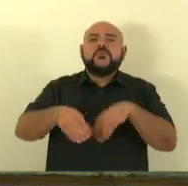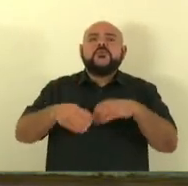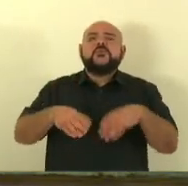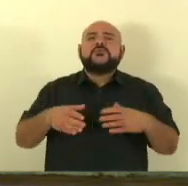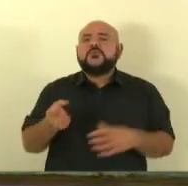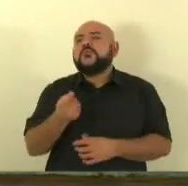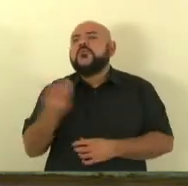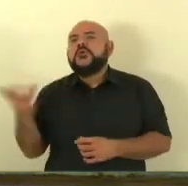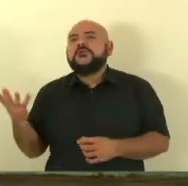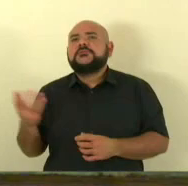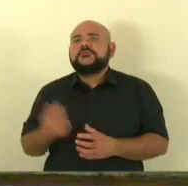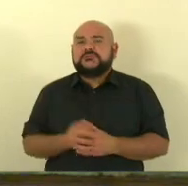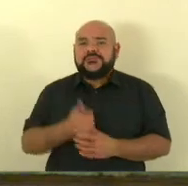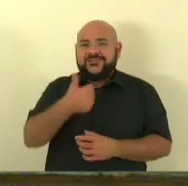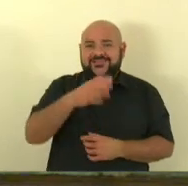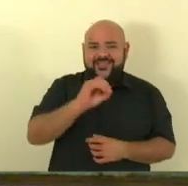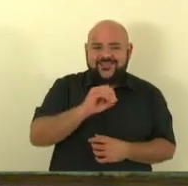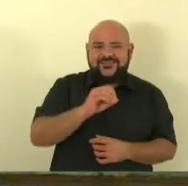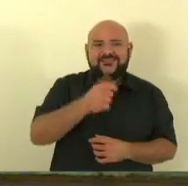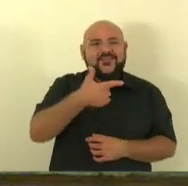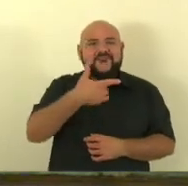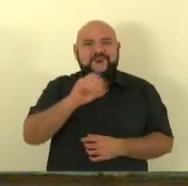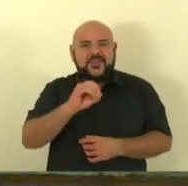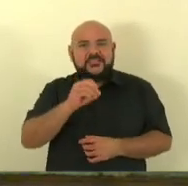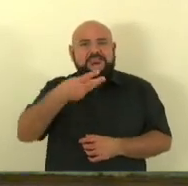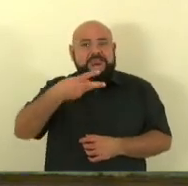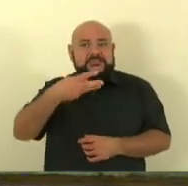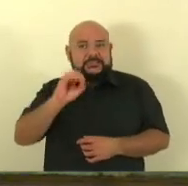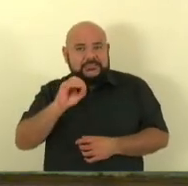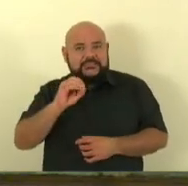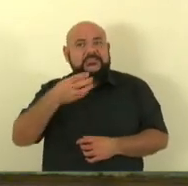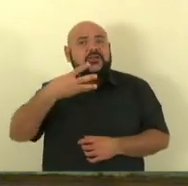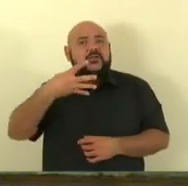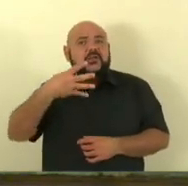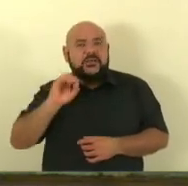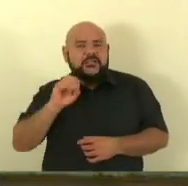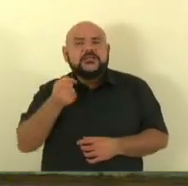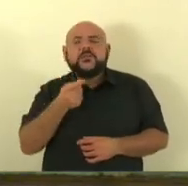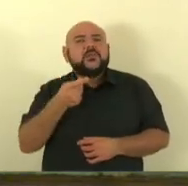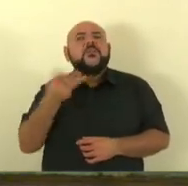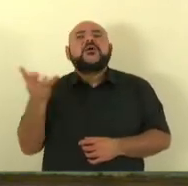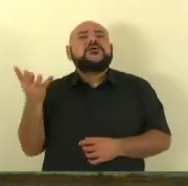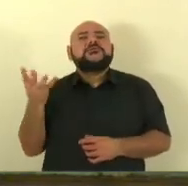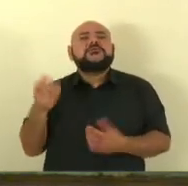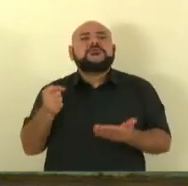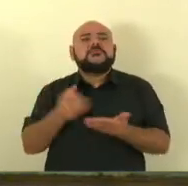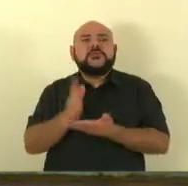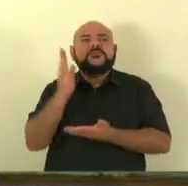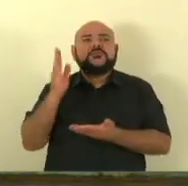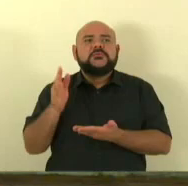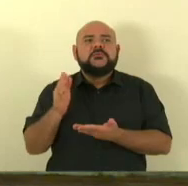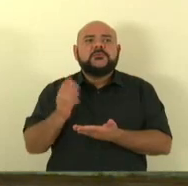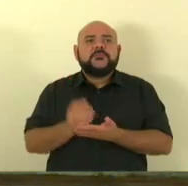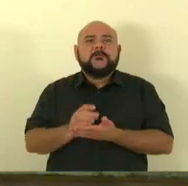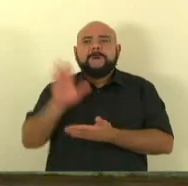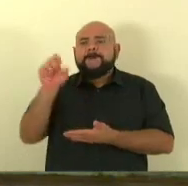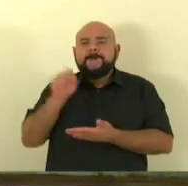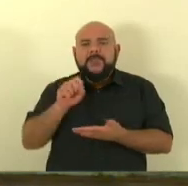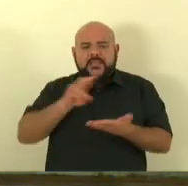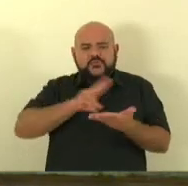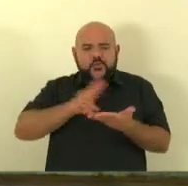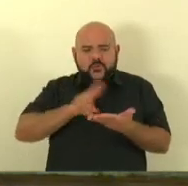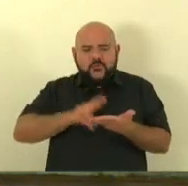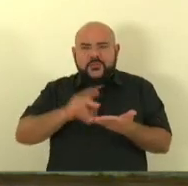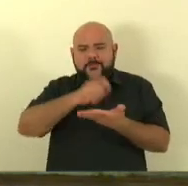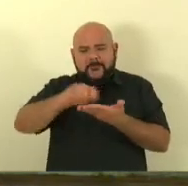passaram 10 20 30 40 pega a relação do nome do pessoal bota na